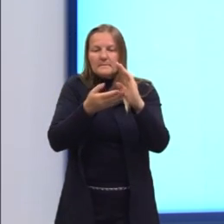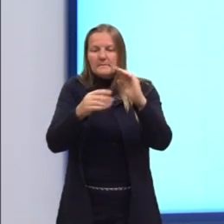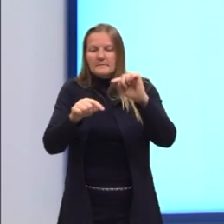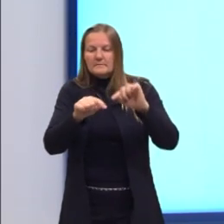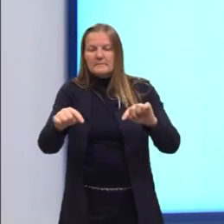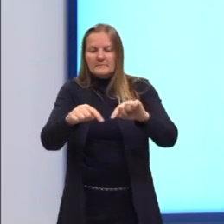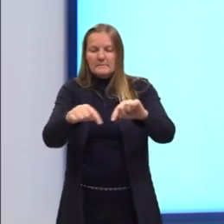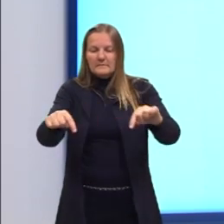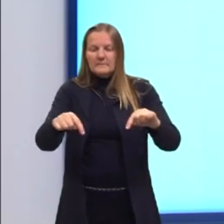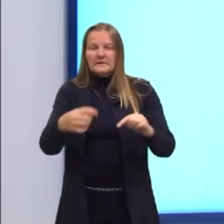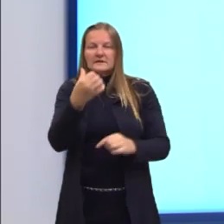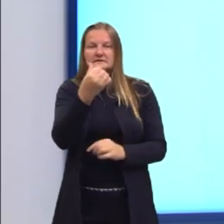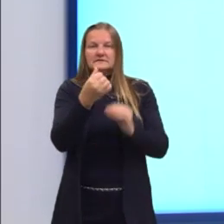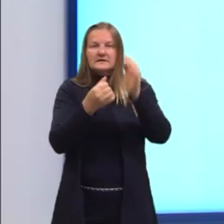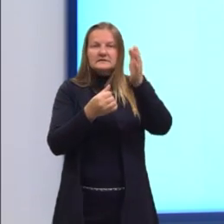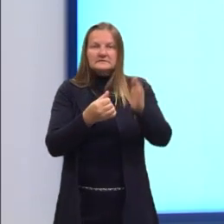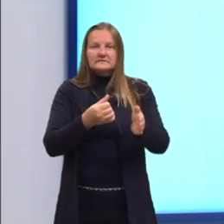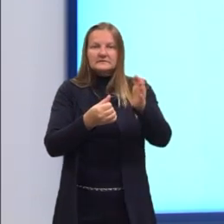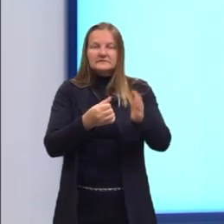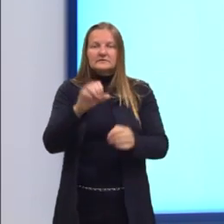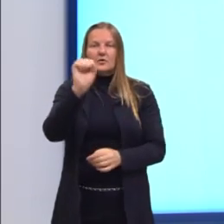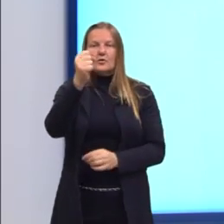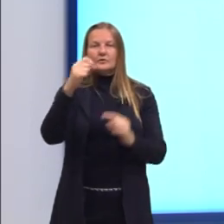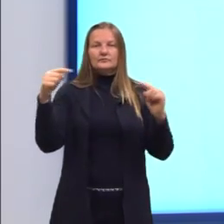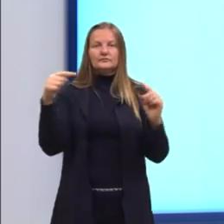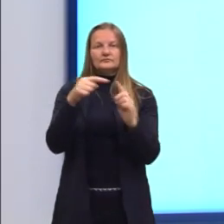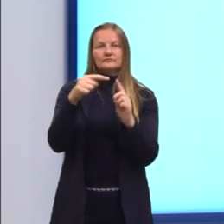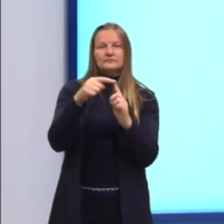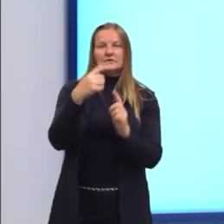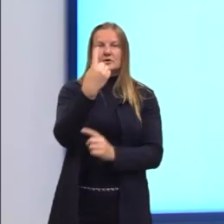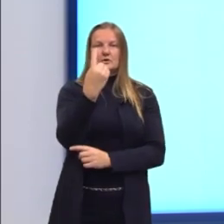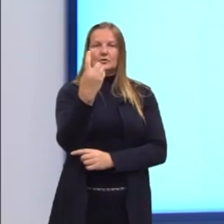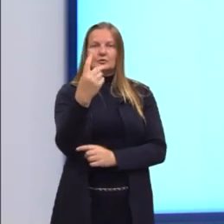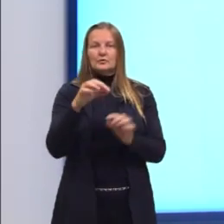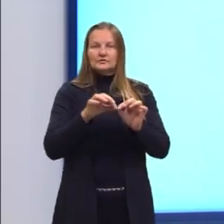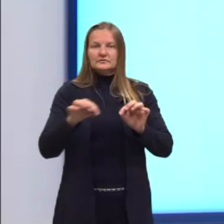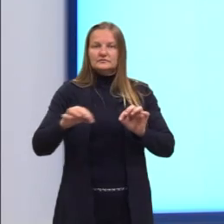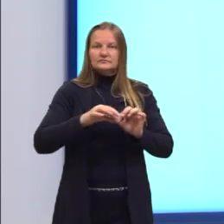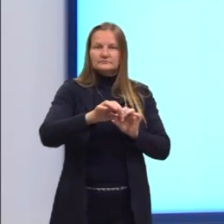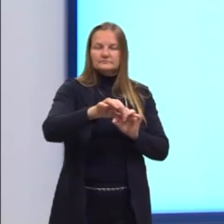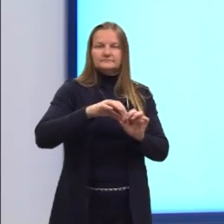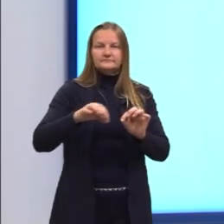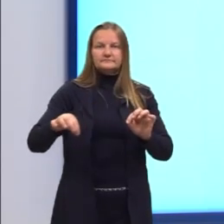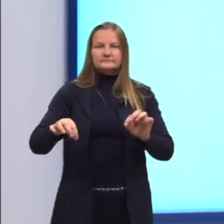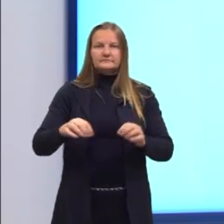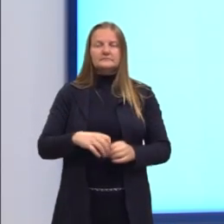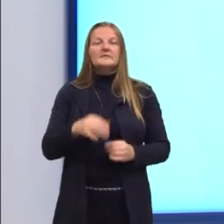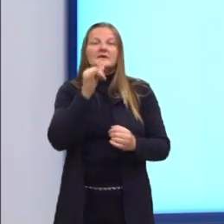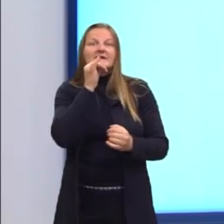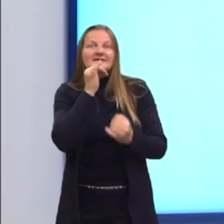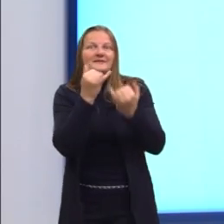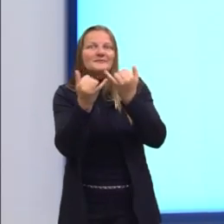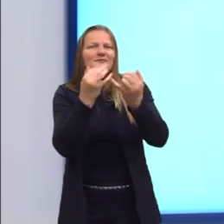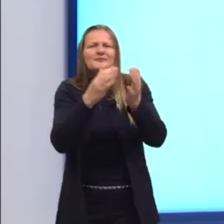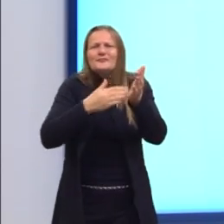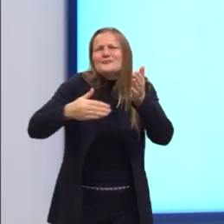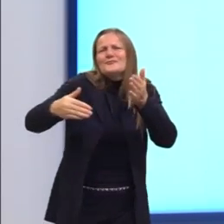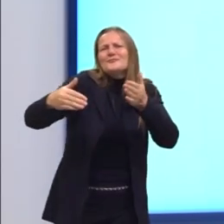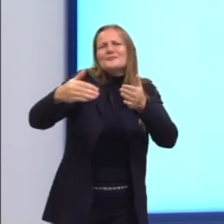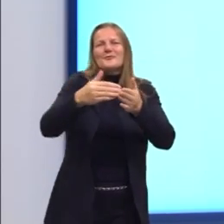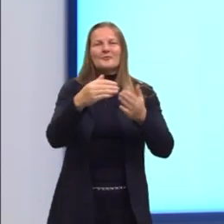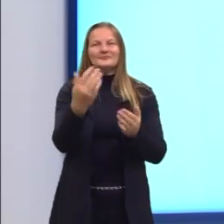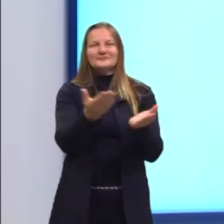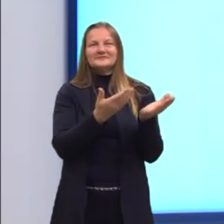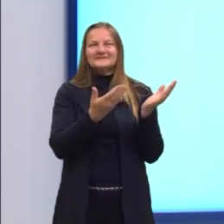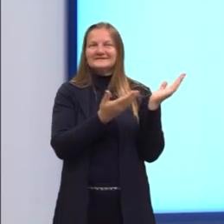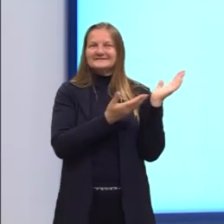nós temos seis faces, oito vértices e doze arestas. Esses exemplos todos que eu trouxe para vocês,